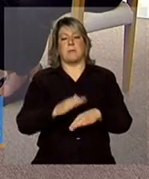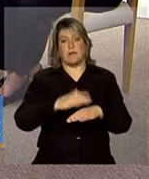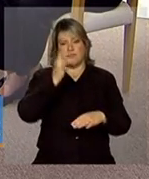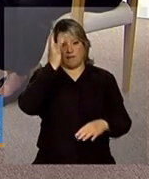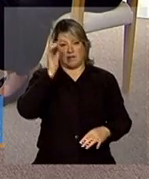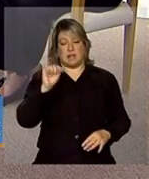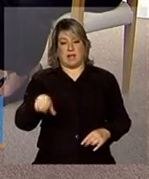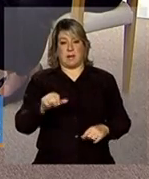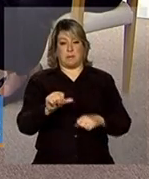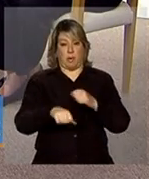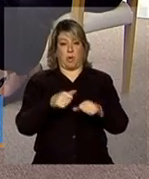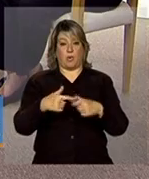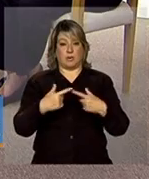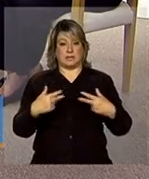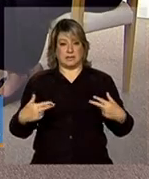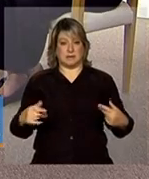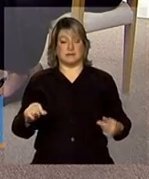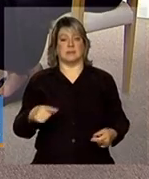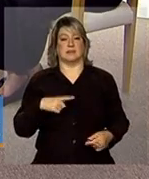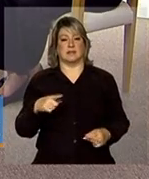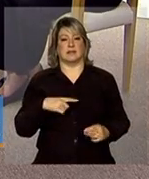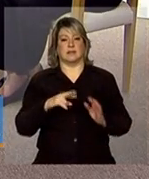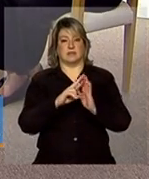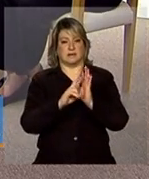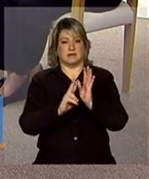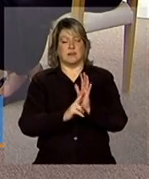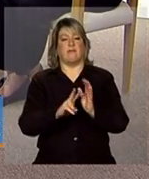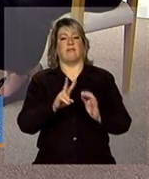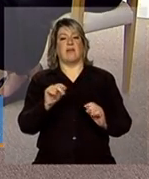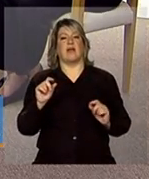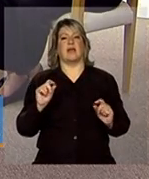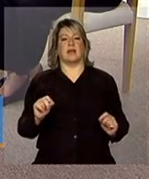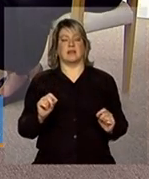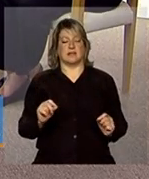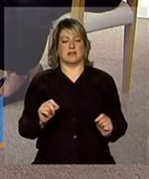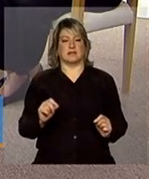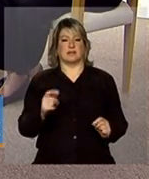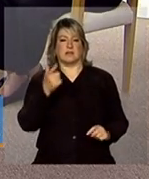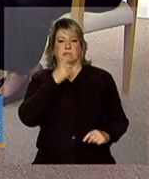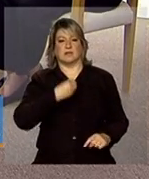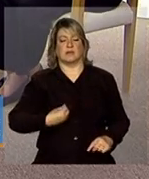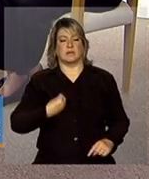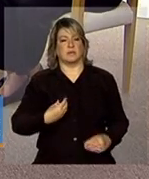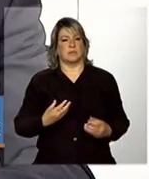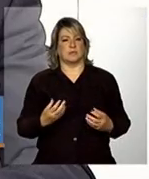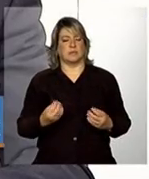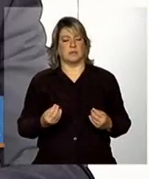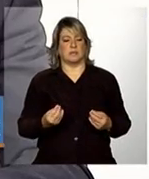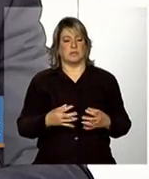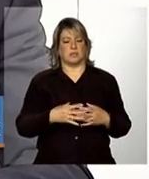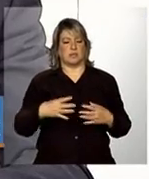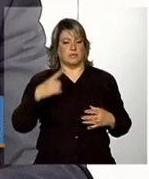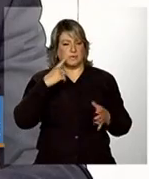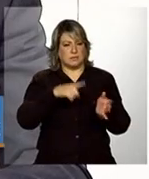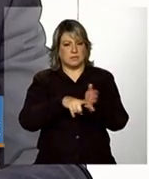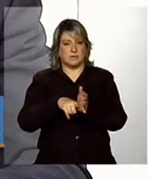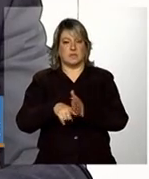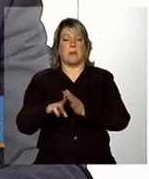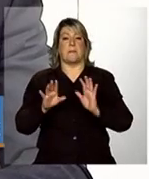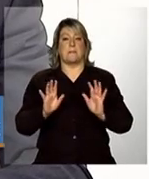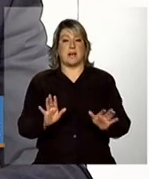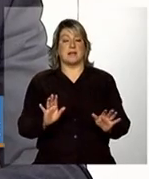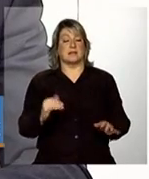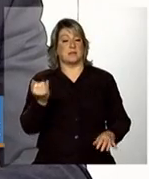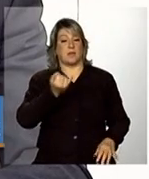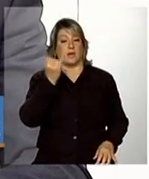As mudanças nas condicionalidades vão ser exploradas, muito exploradas, aqui ao longo desse programa, mas o importante é ressaltar